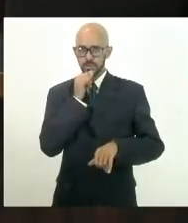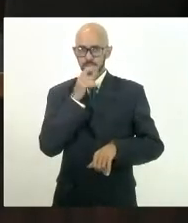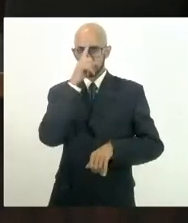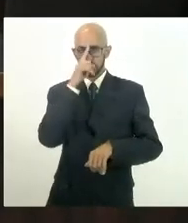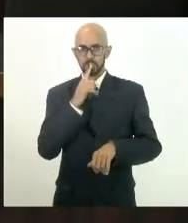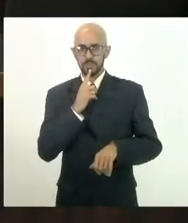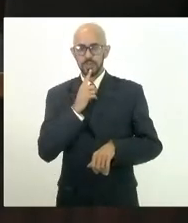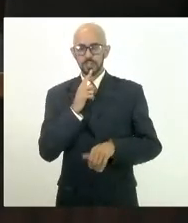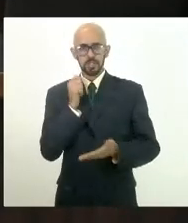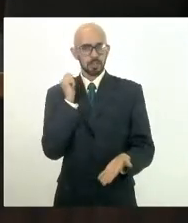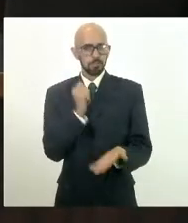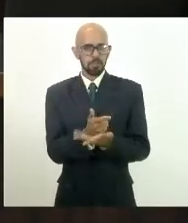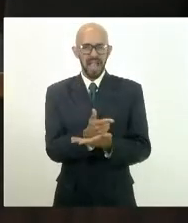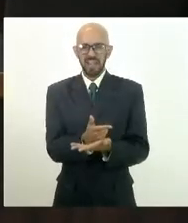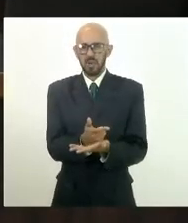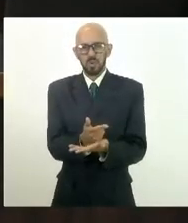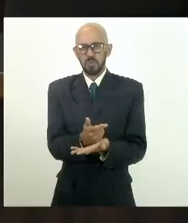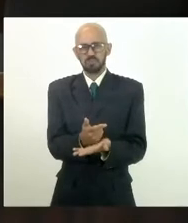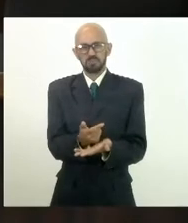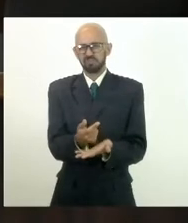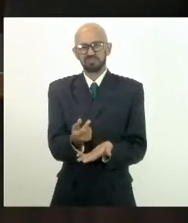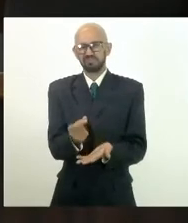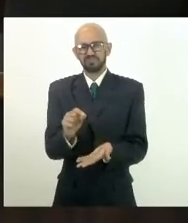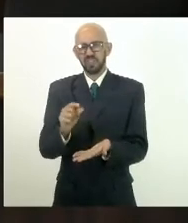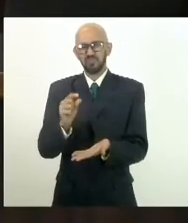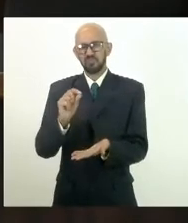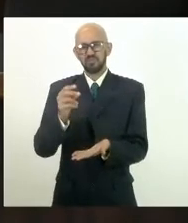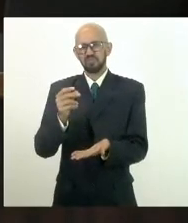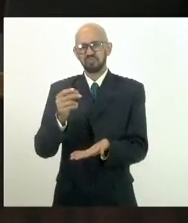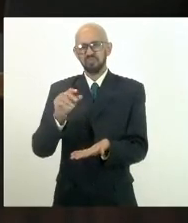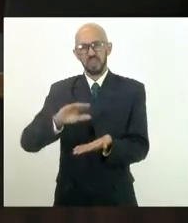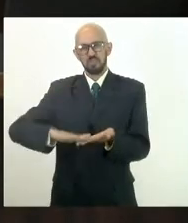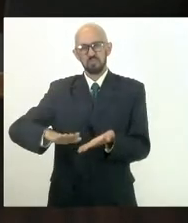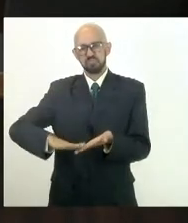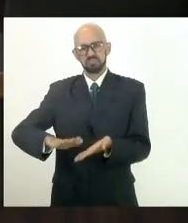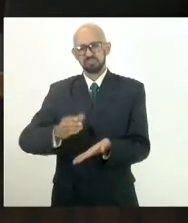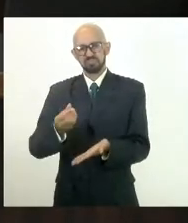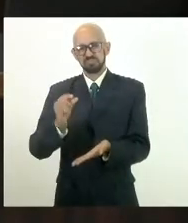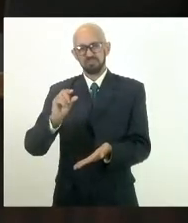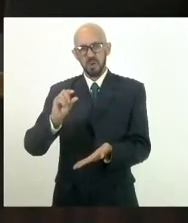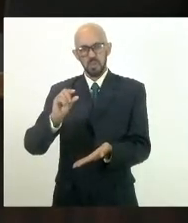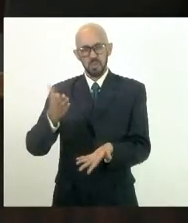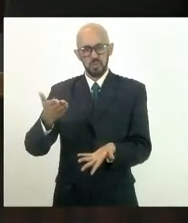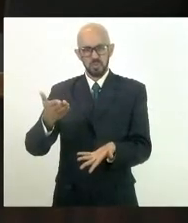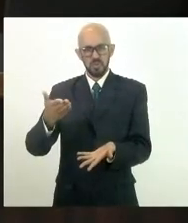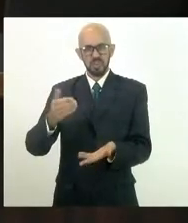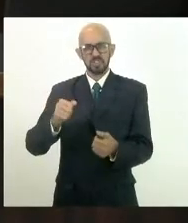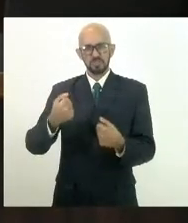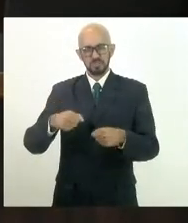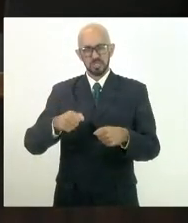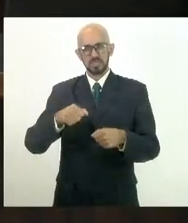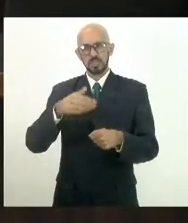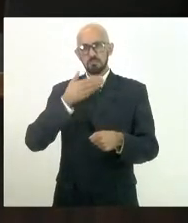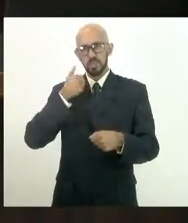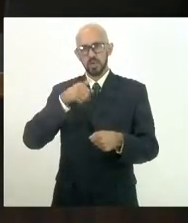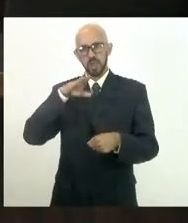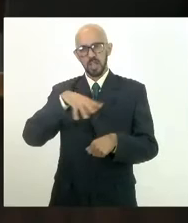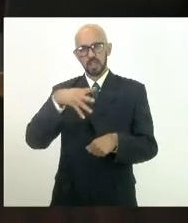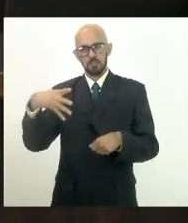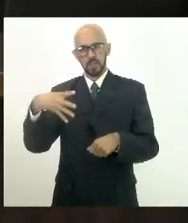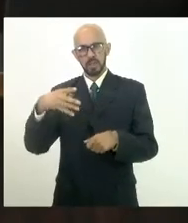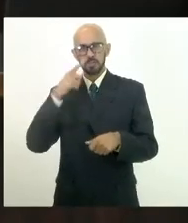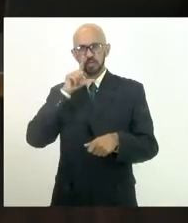pagam um mínimo, então a gente precisa brigar para que a possa melhorar a tabela SUS, para que a possa ter